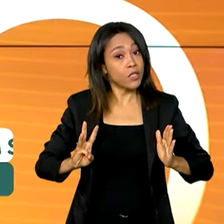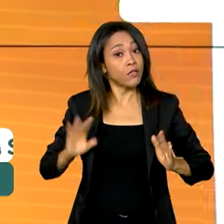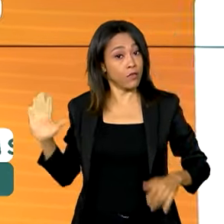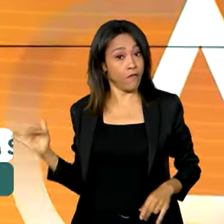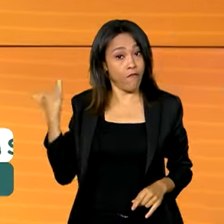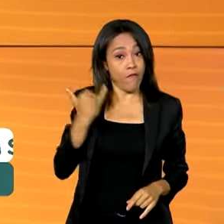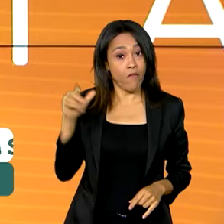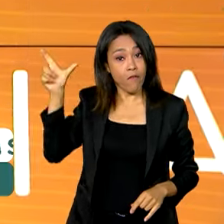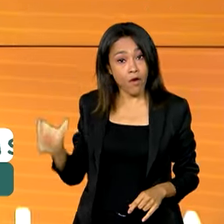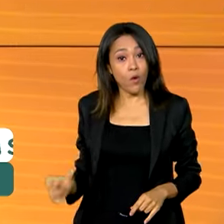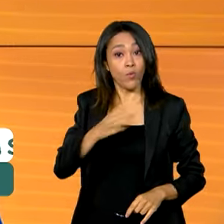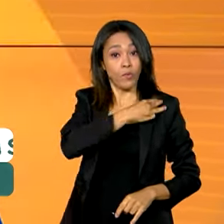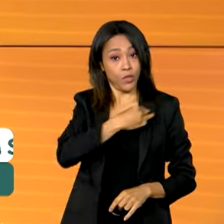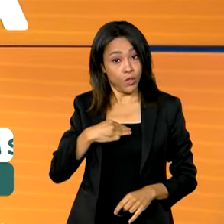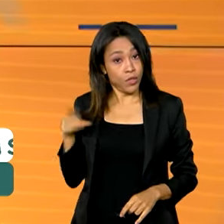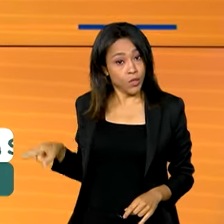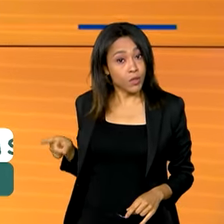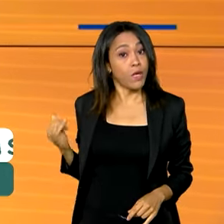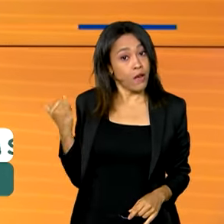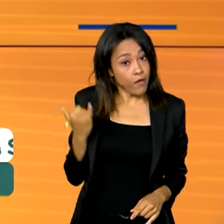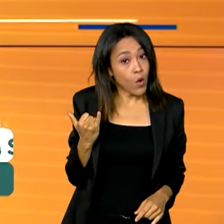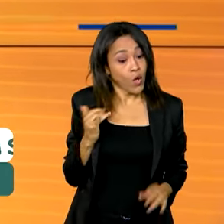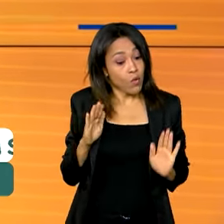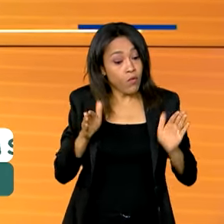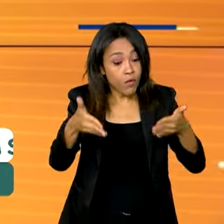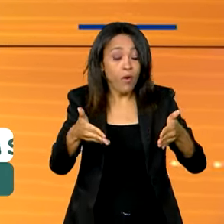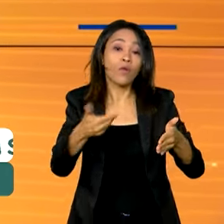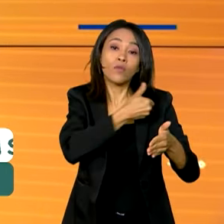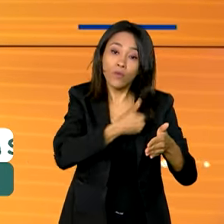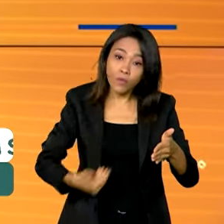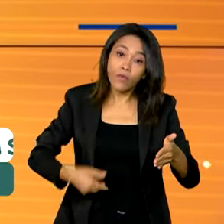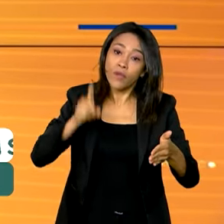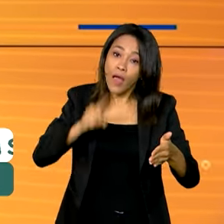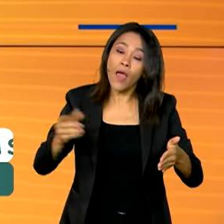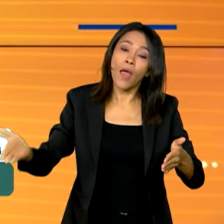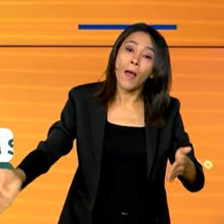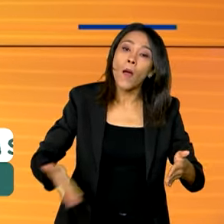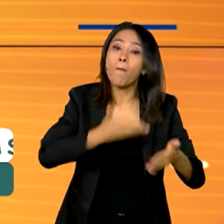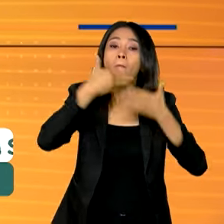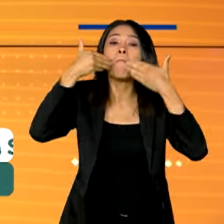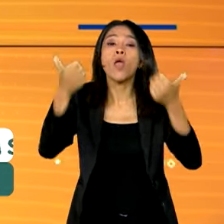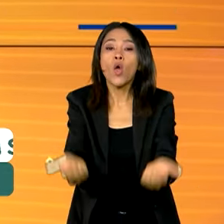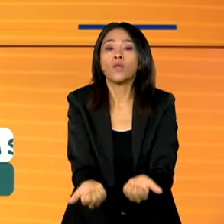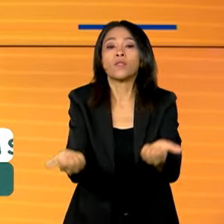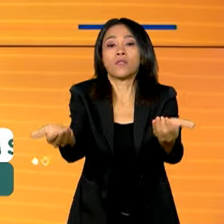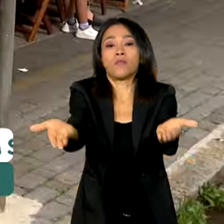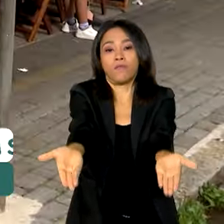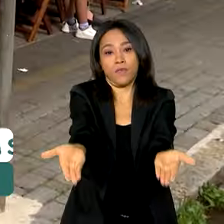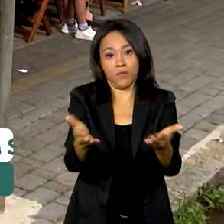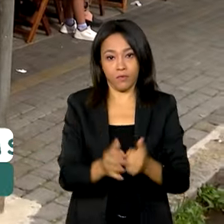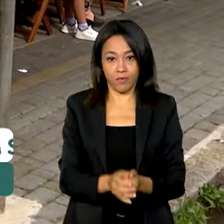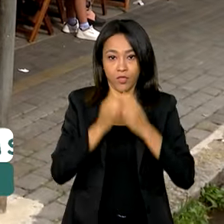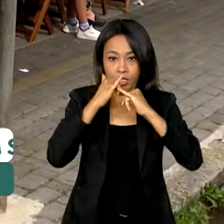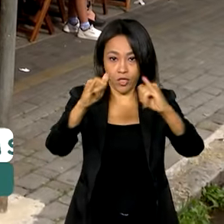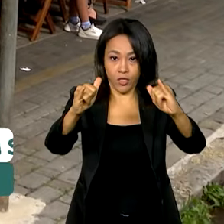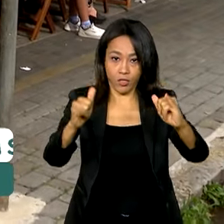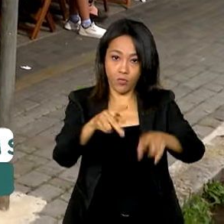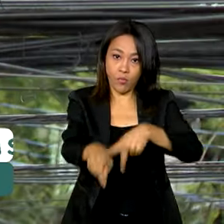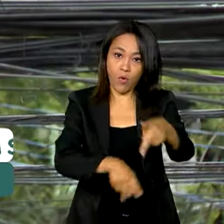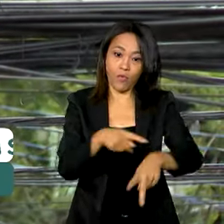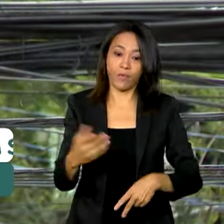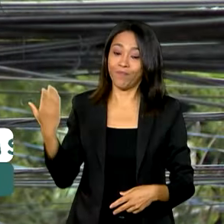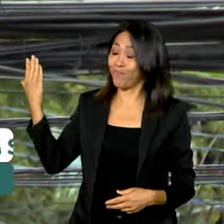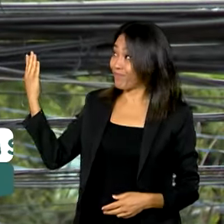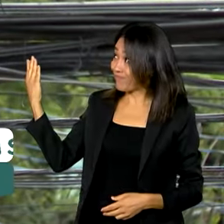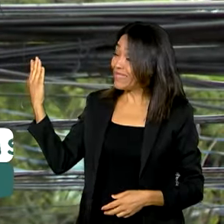Alexandre Silveira, que defende como foco do governo a melhoria do serviço prestado à população. Os